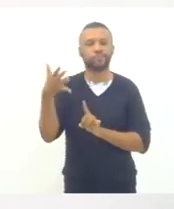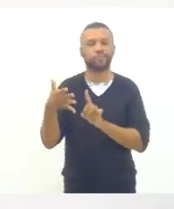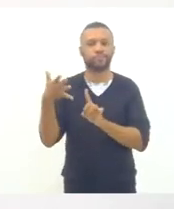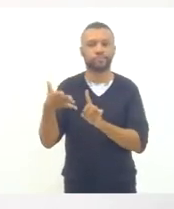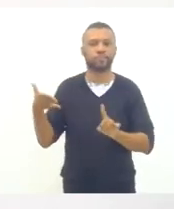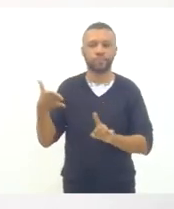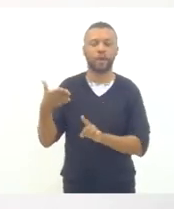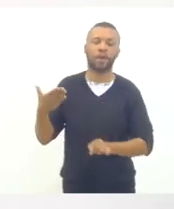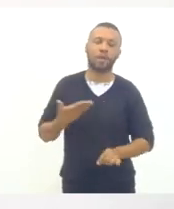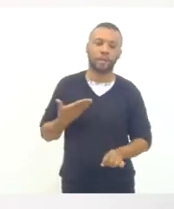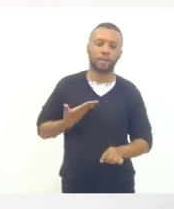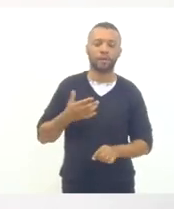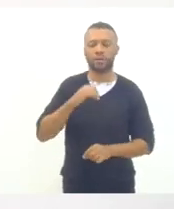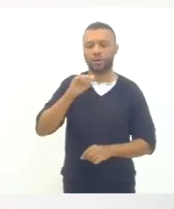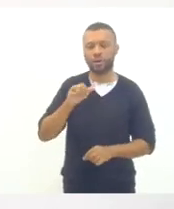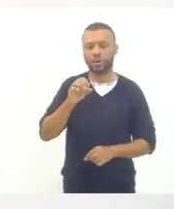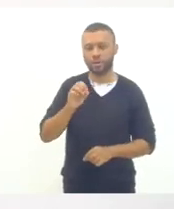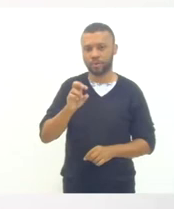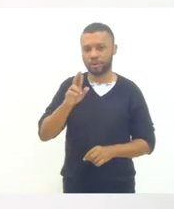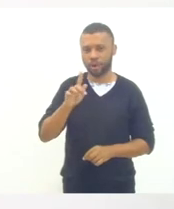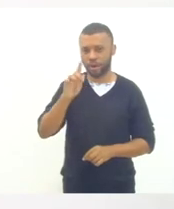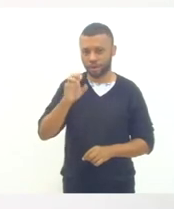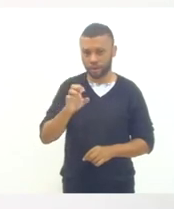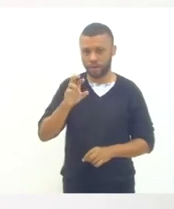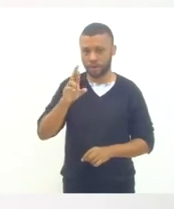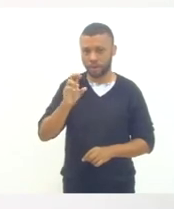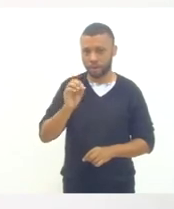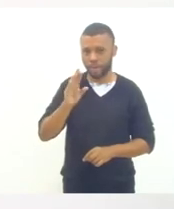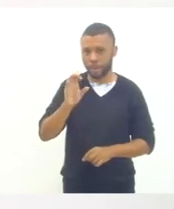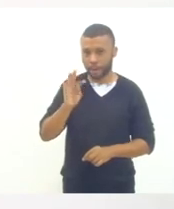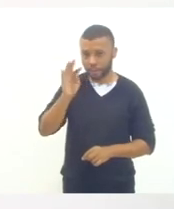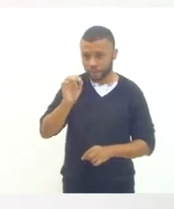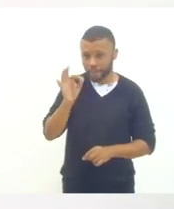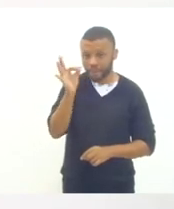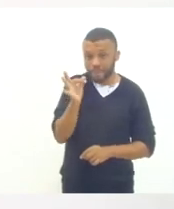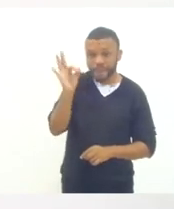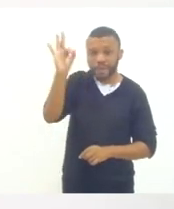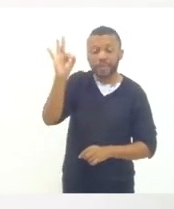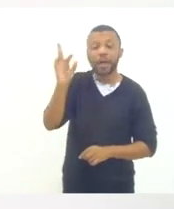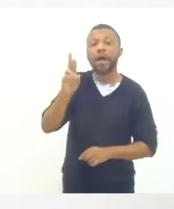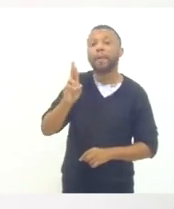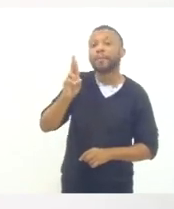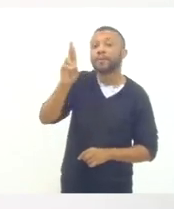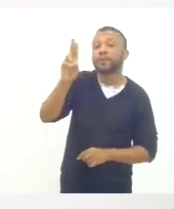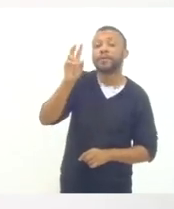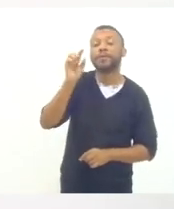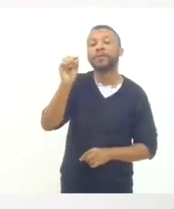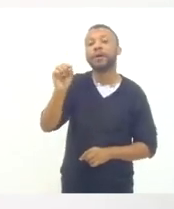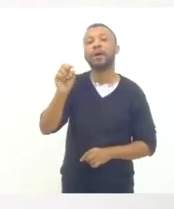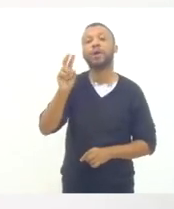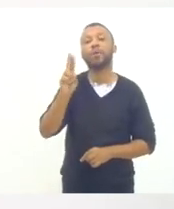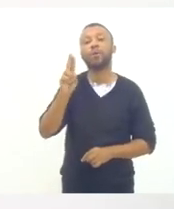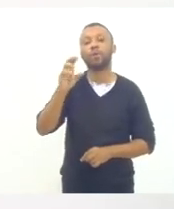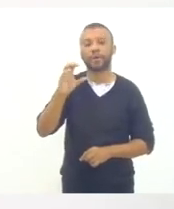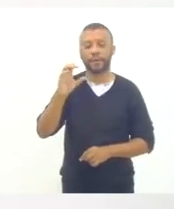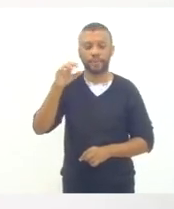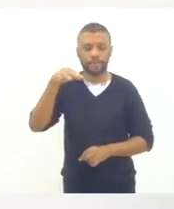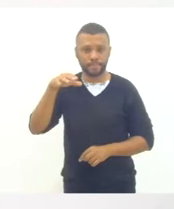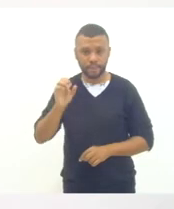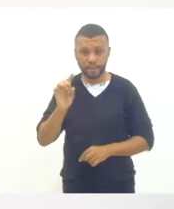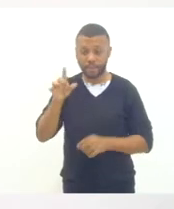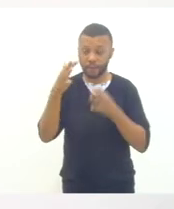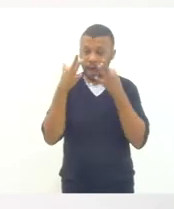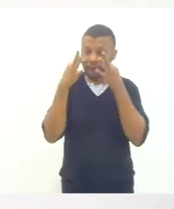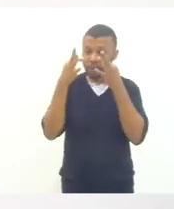companheiro Jorge Roberto França representante da Uncmi sempre vigilante e atuante na